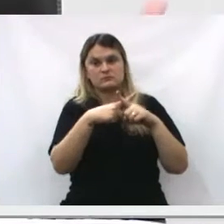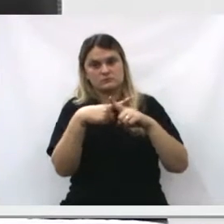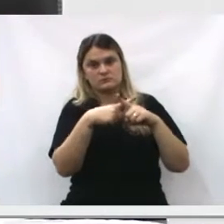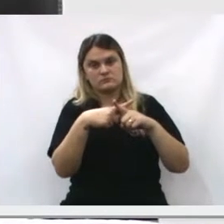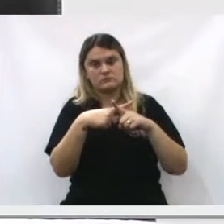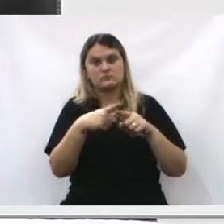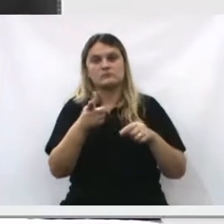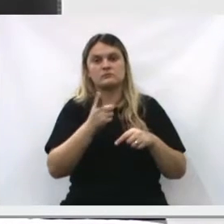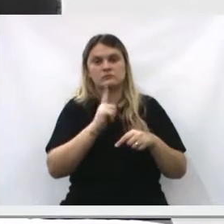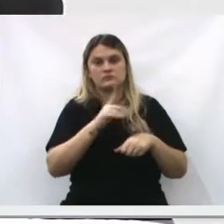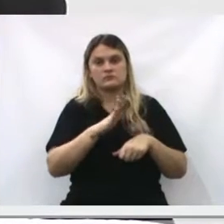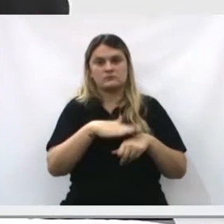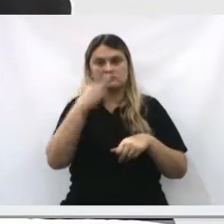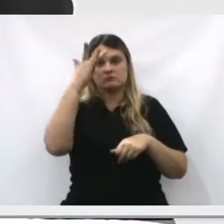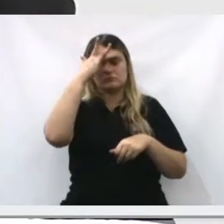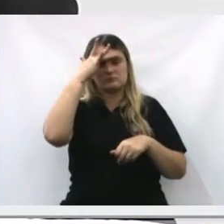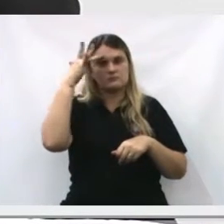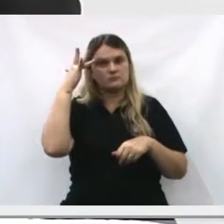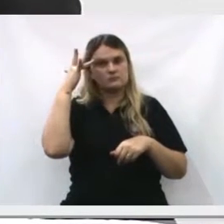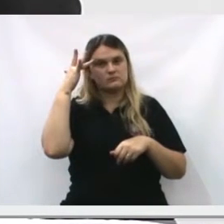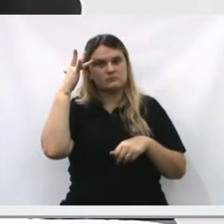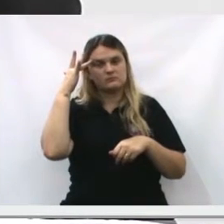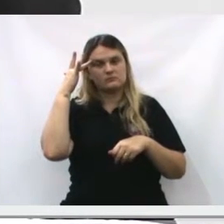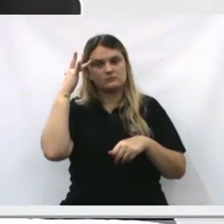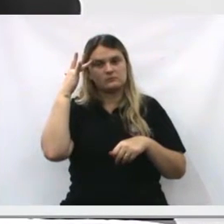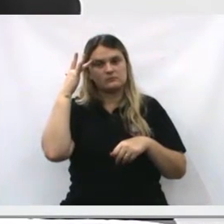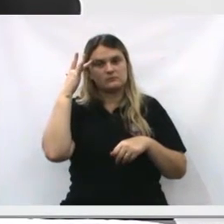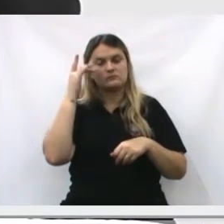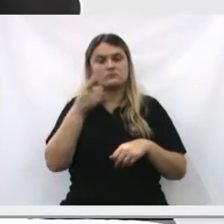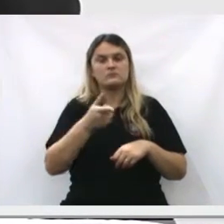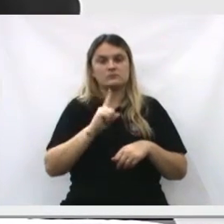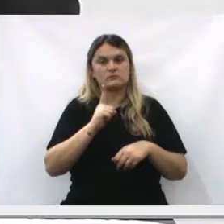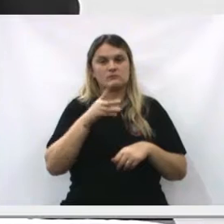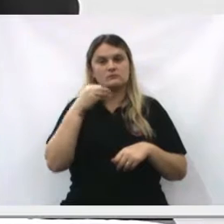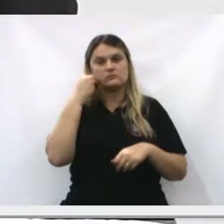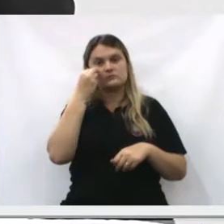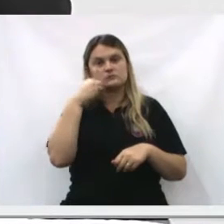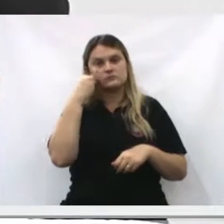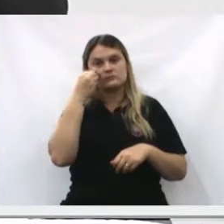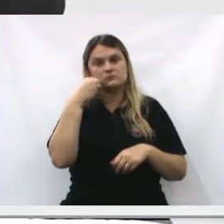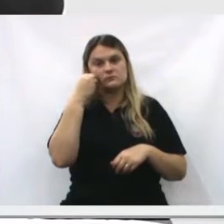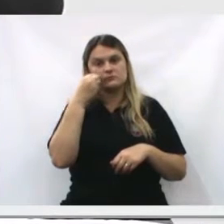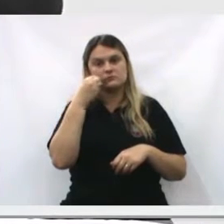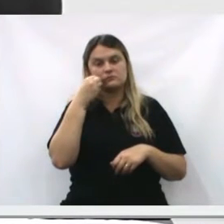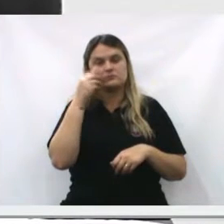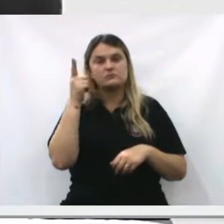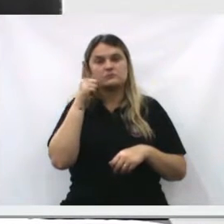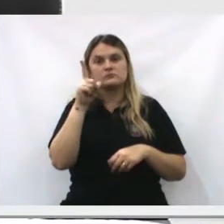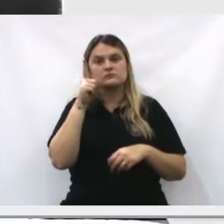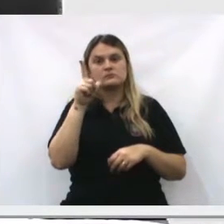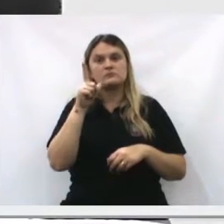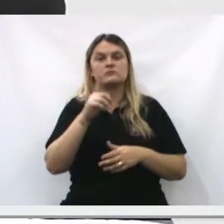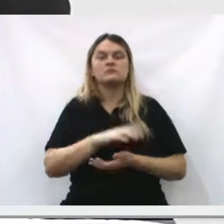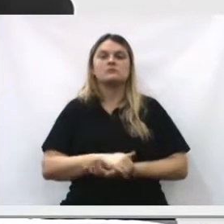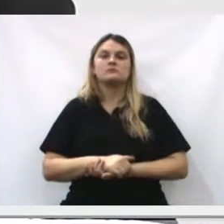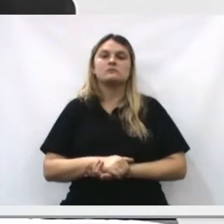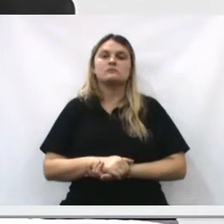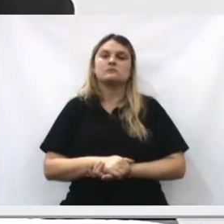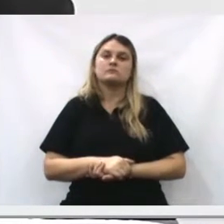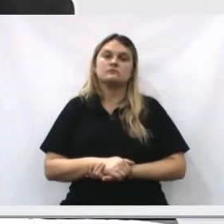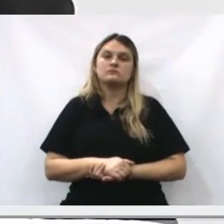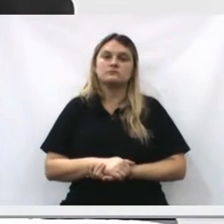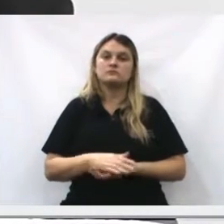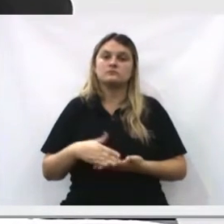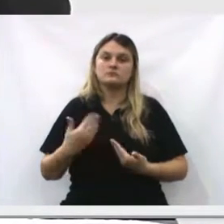mais concorrência, assim nós teríamos mais pessoas tendo a oportunidade de vencer.